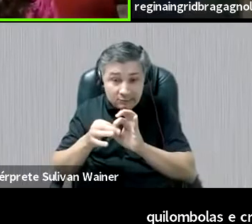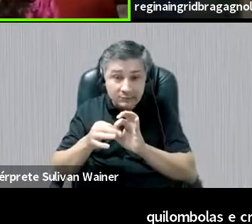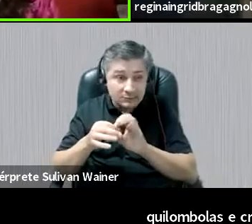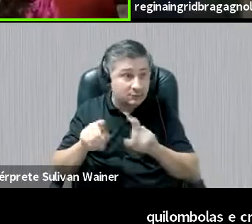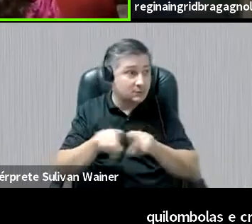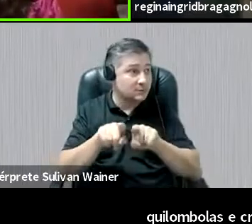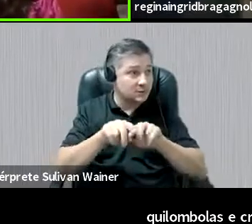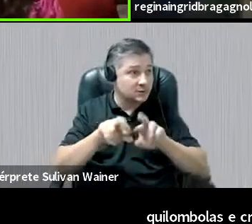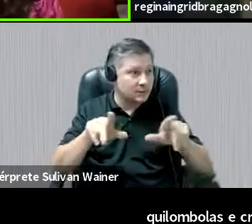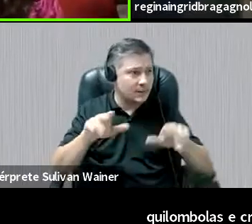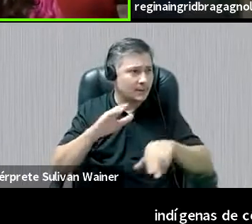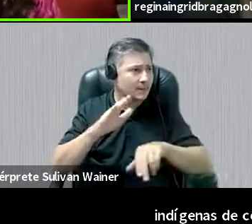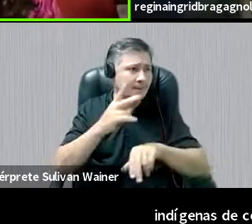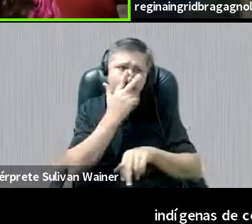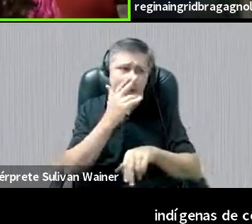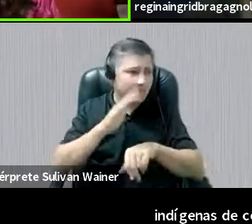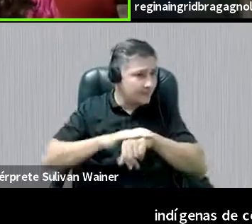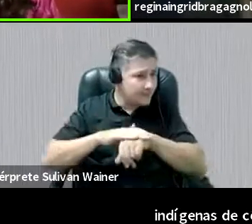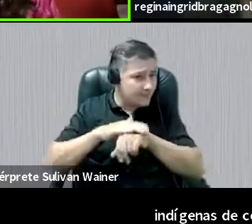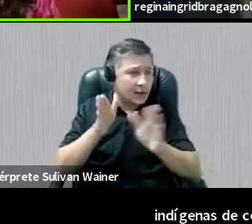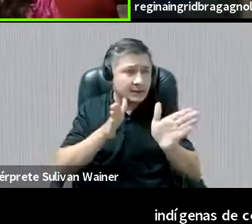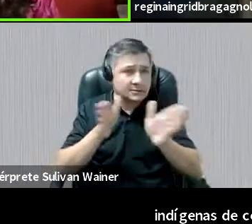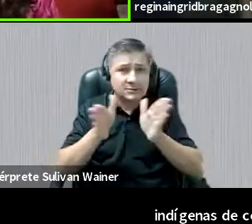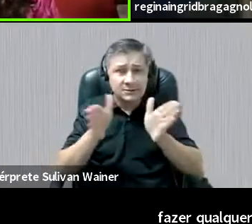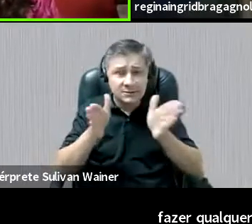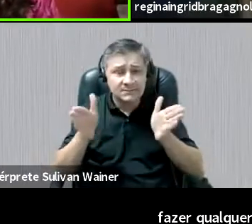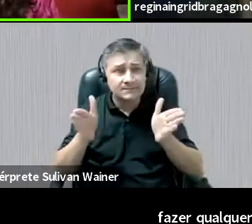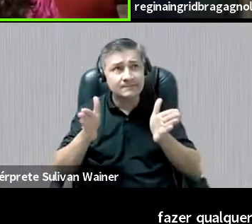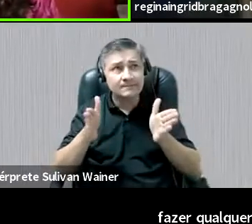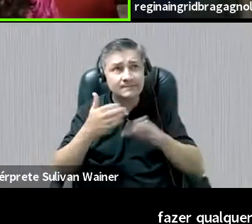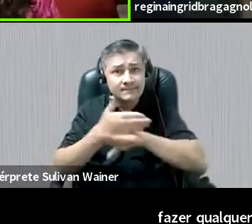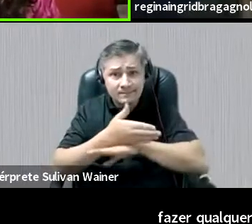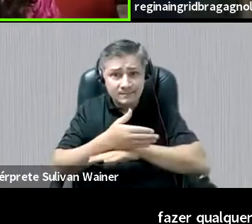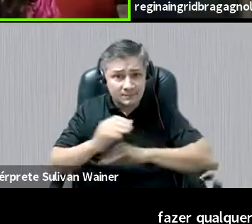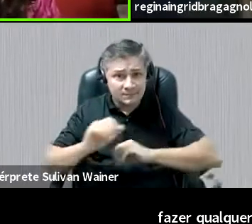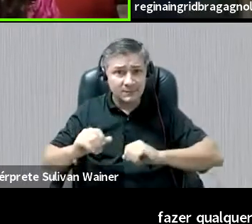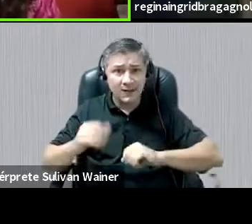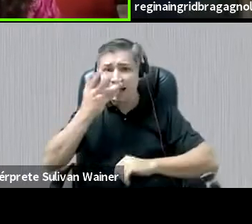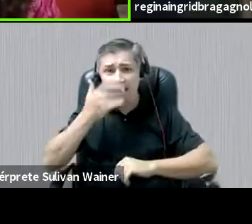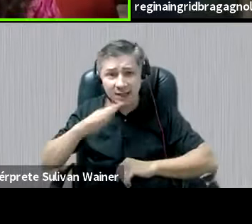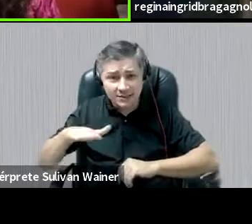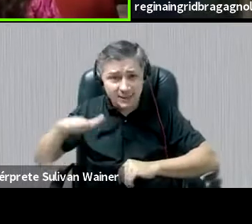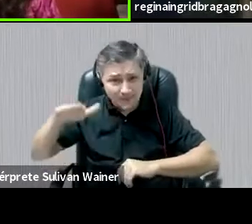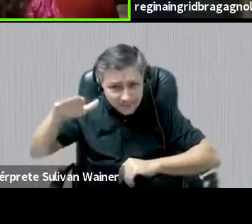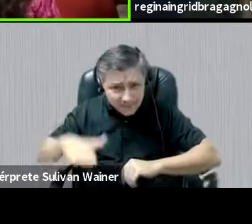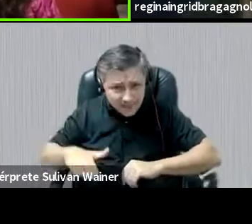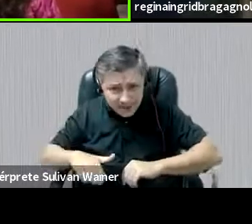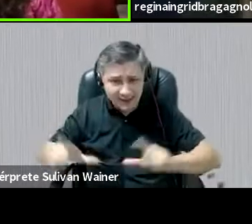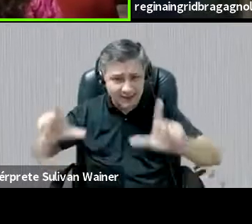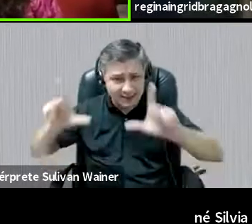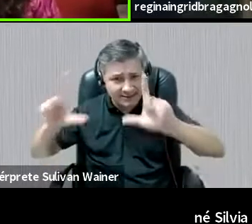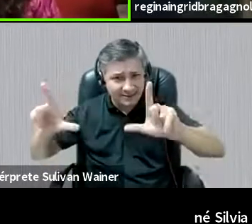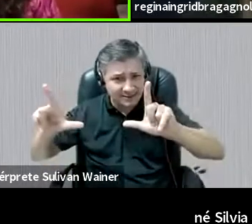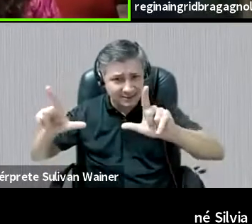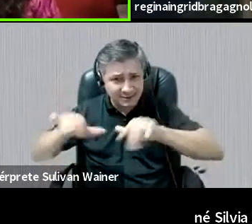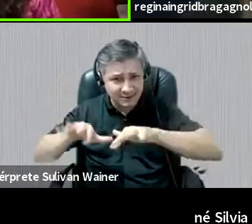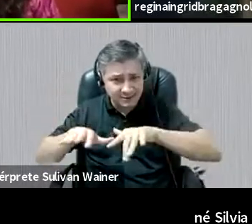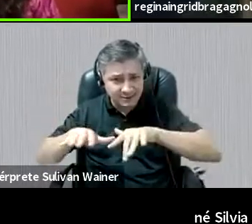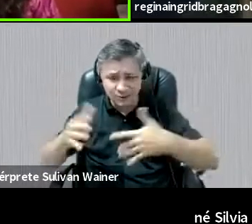pouco mais acessível, mas trabalhar com crianças pequenas em tela é uma questão bem